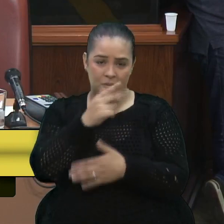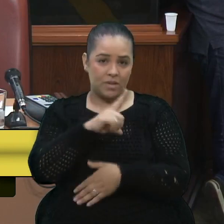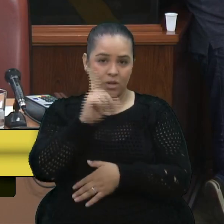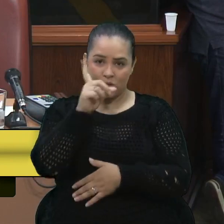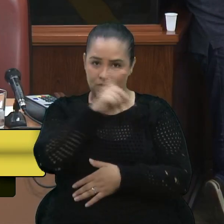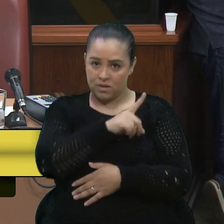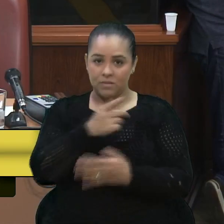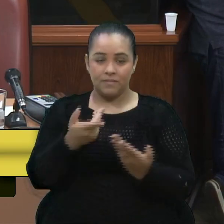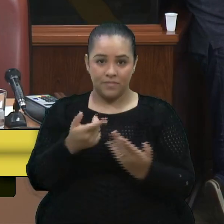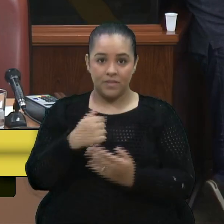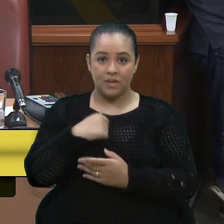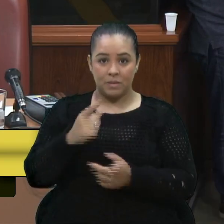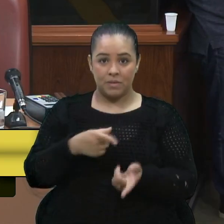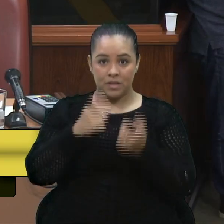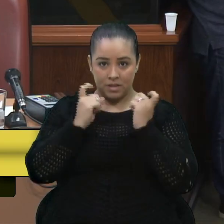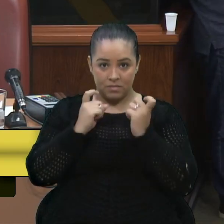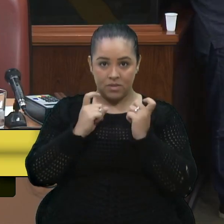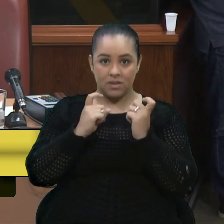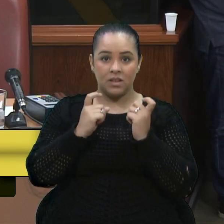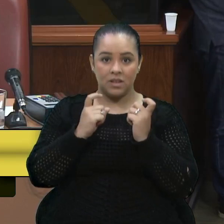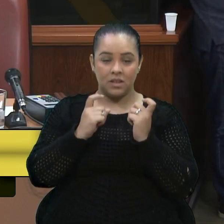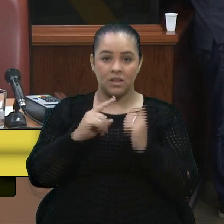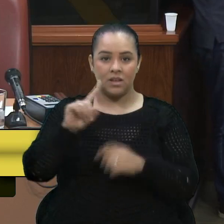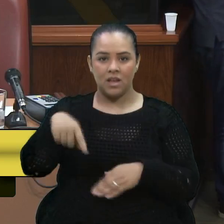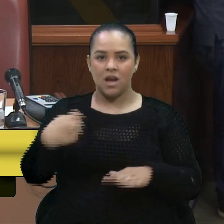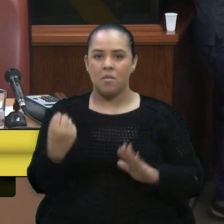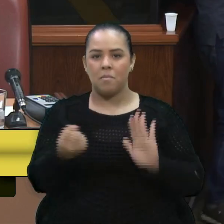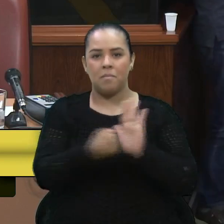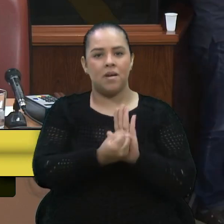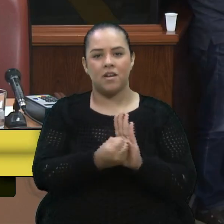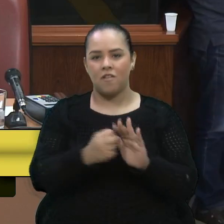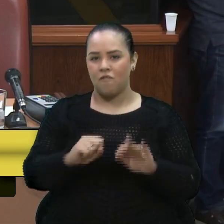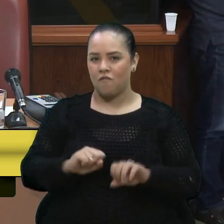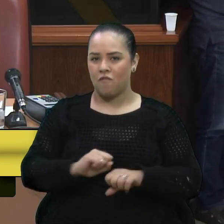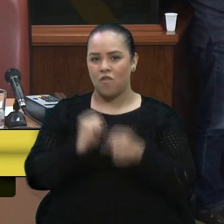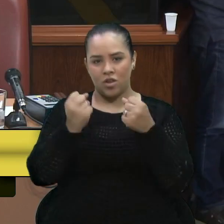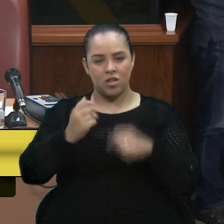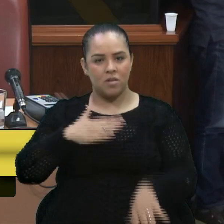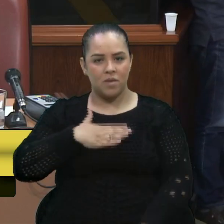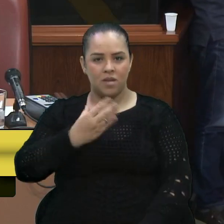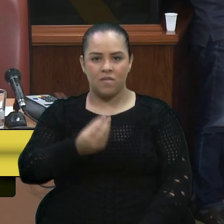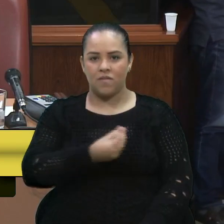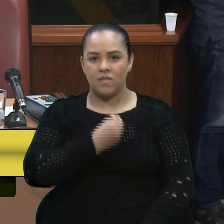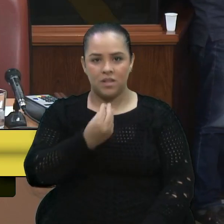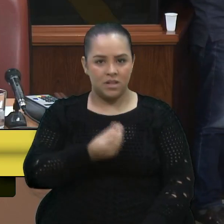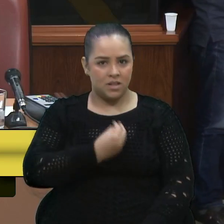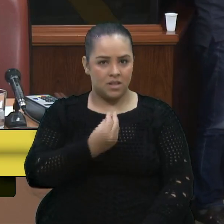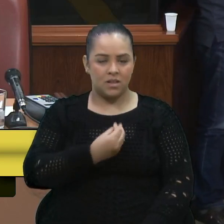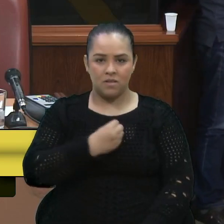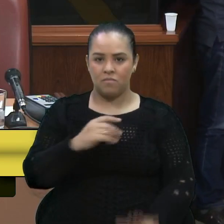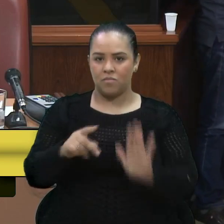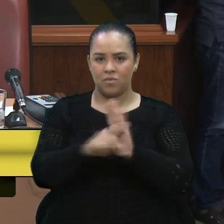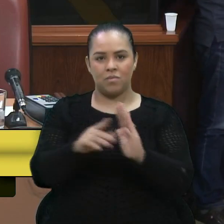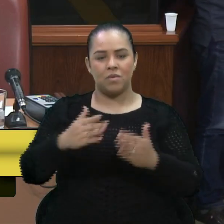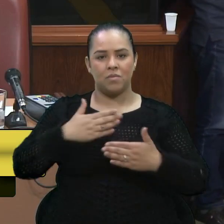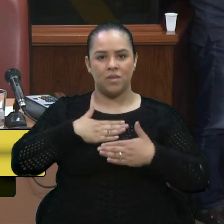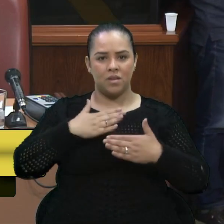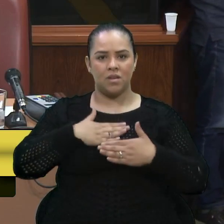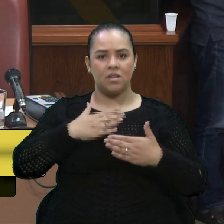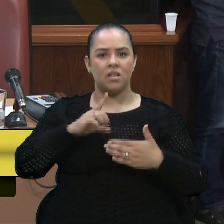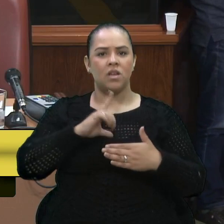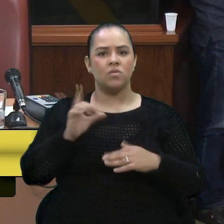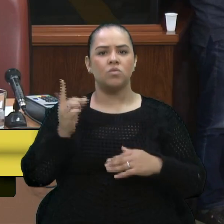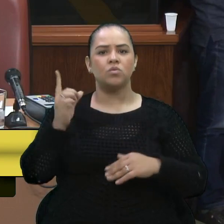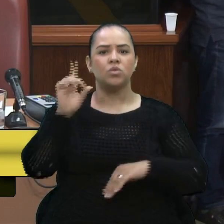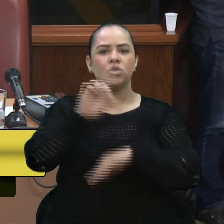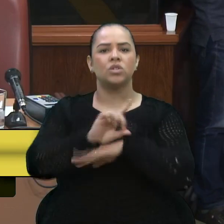Eu vejo, e é um episódio muito marcante na minha vida, e isso foi uma questão pessoal, que teve um dia de inverno